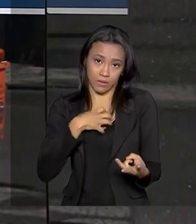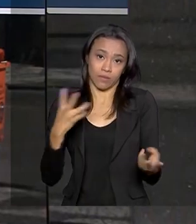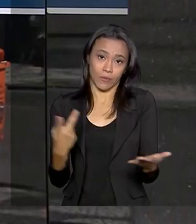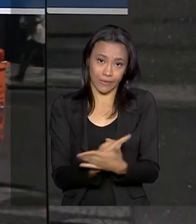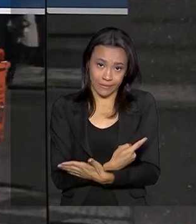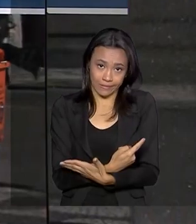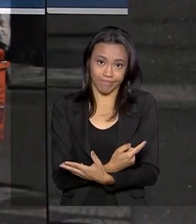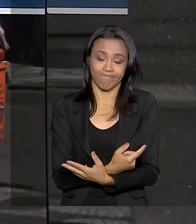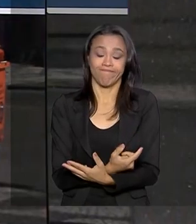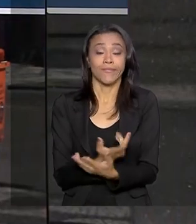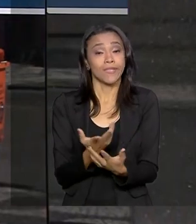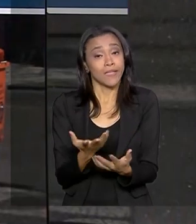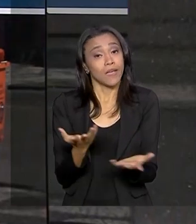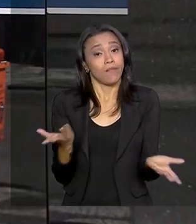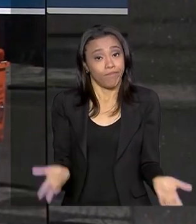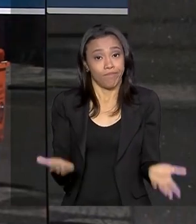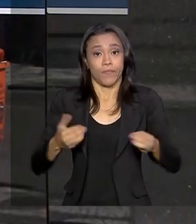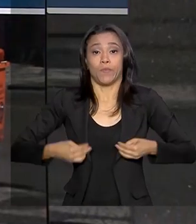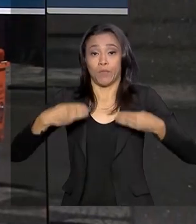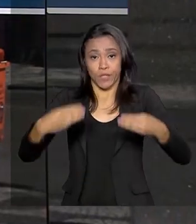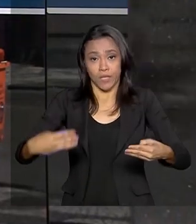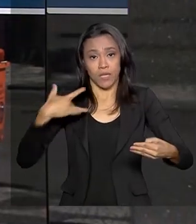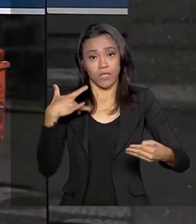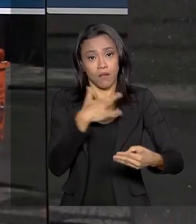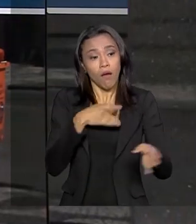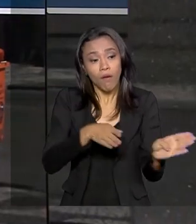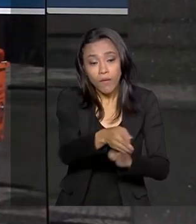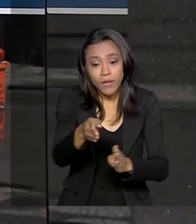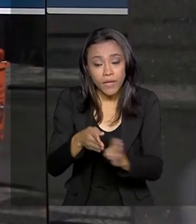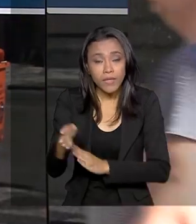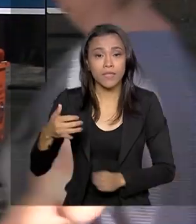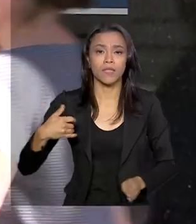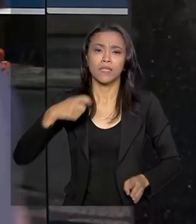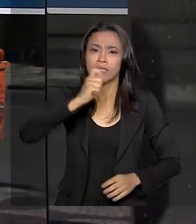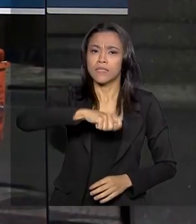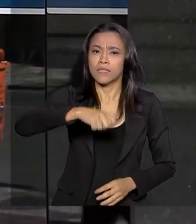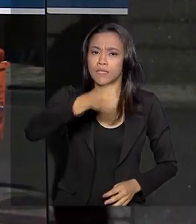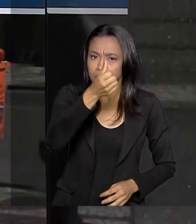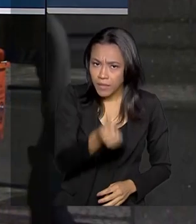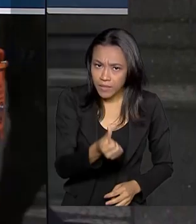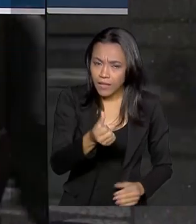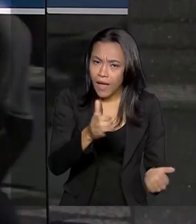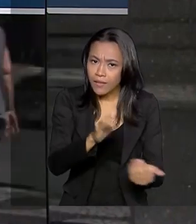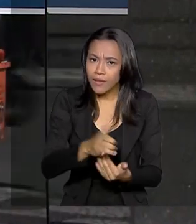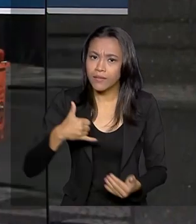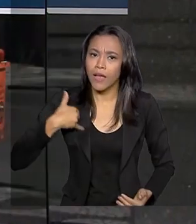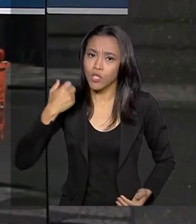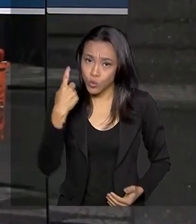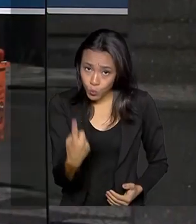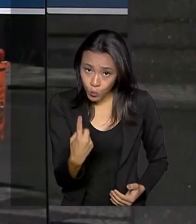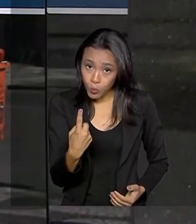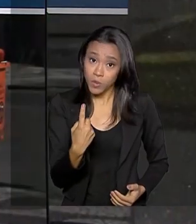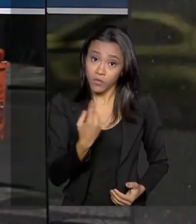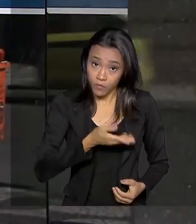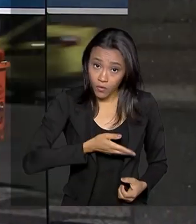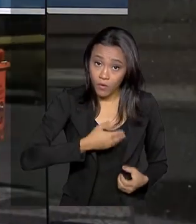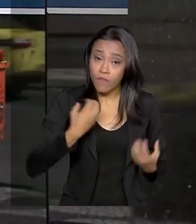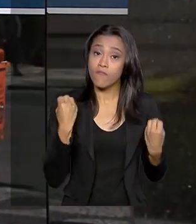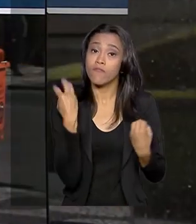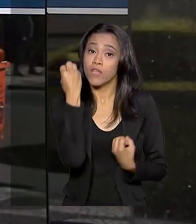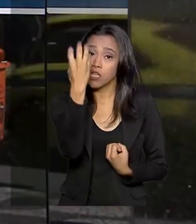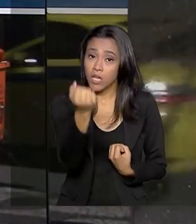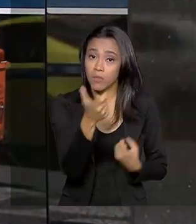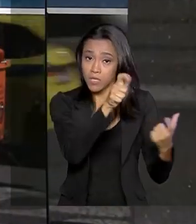isso, há orientação do Ministério para que as crianças entre 6 meses e 1 ano de idade que forem viajar para estes locais